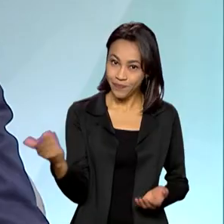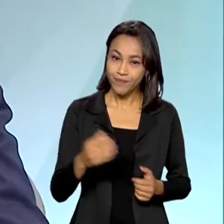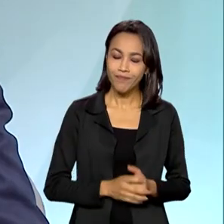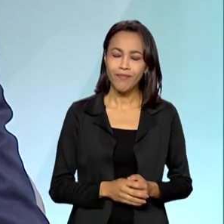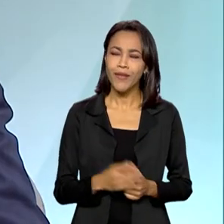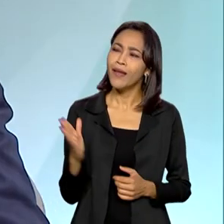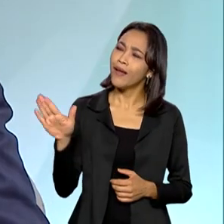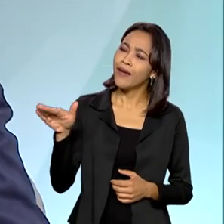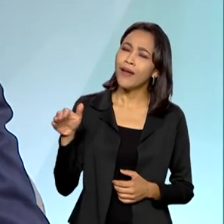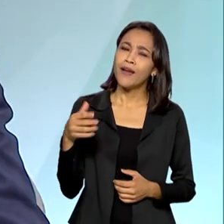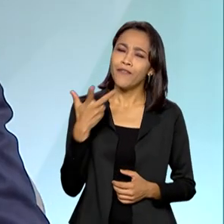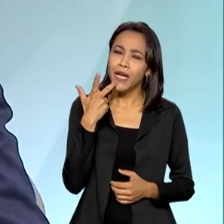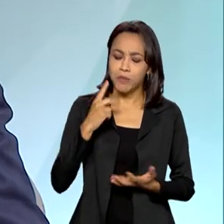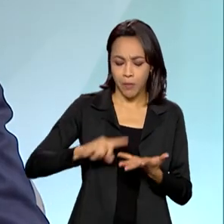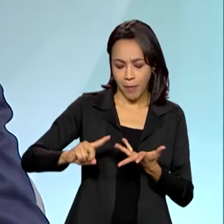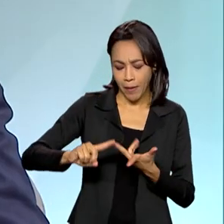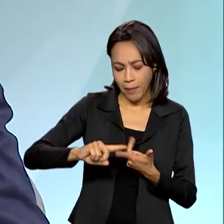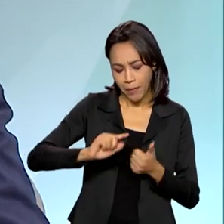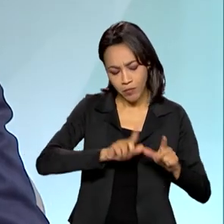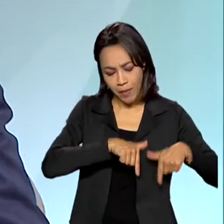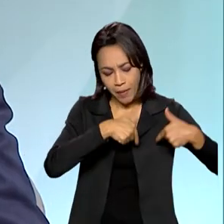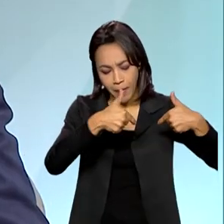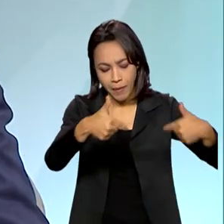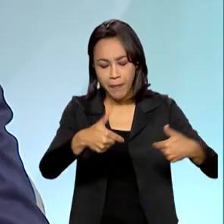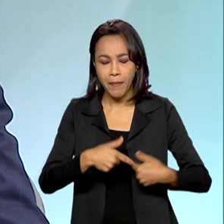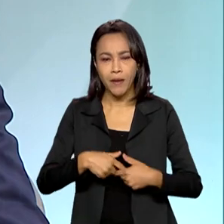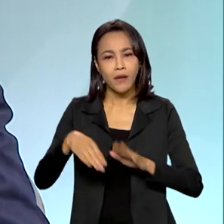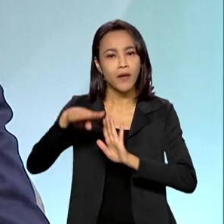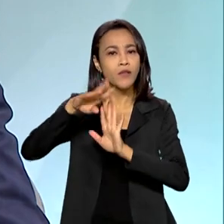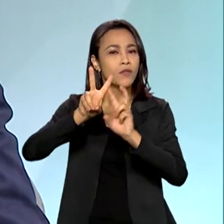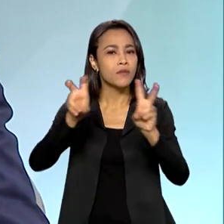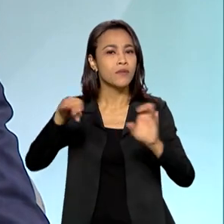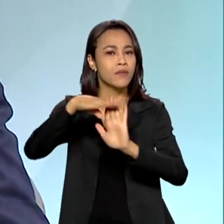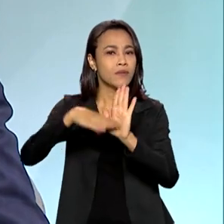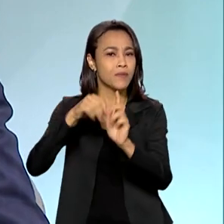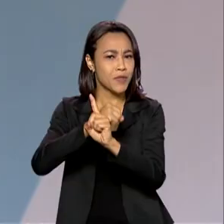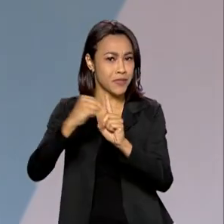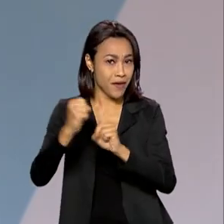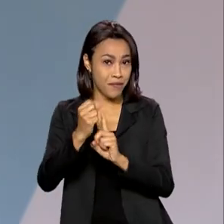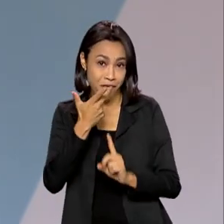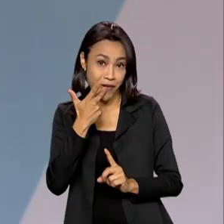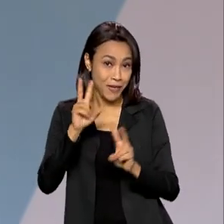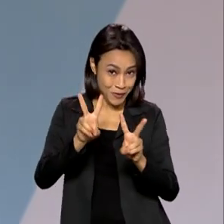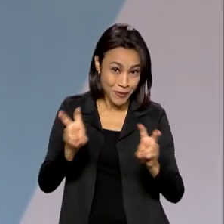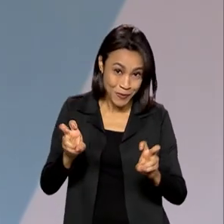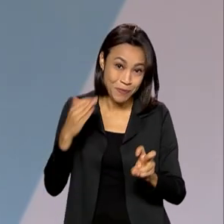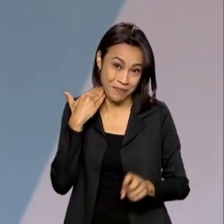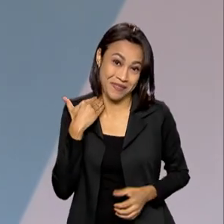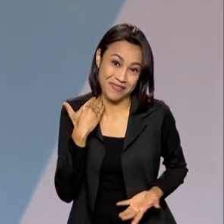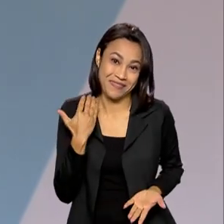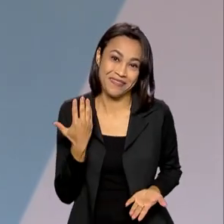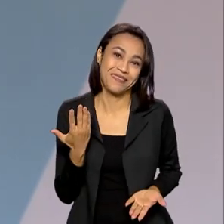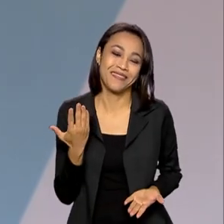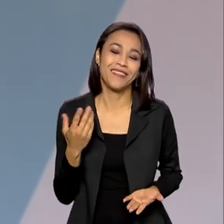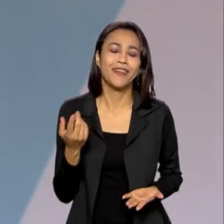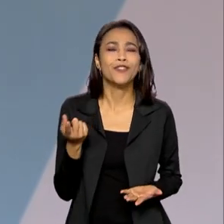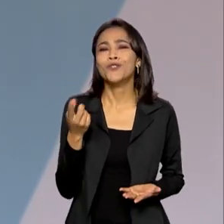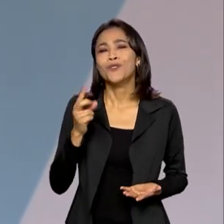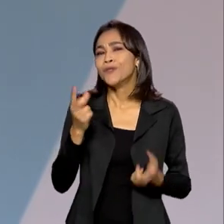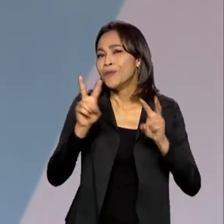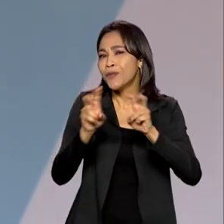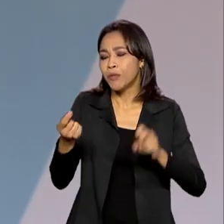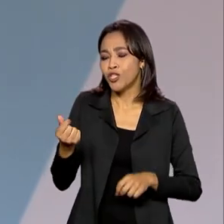falamos bastante aí das ações e programas sociais. Vamos falar um pouquinho do outro lado também do banco, falando aqui de lucro.